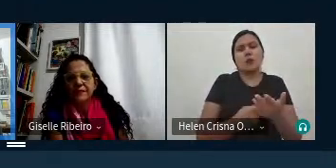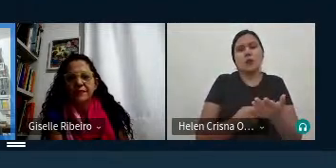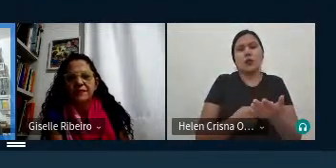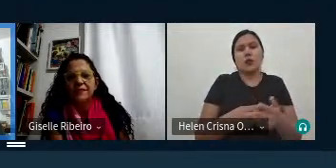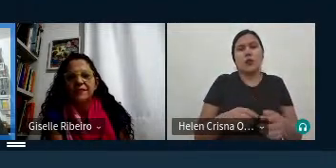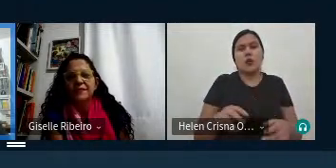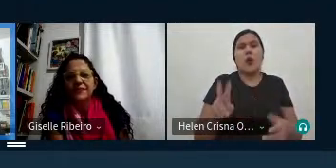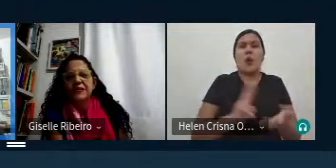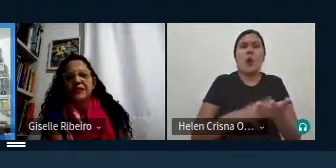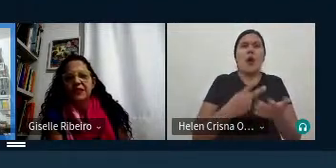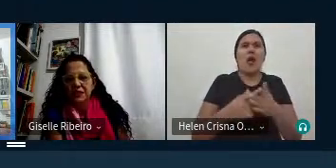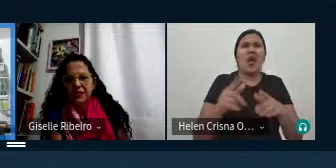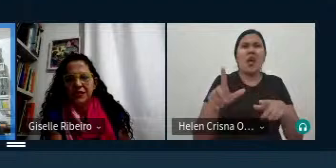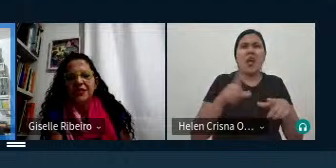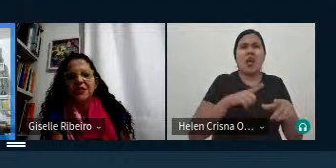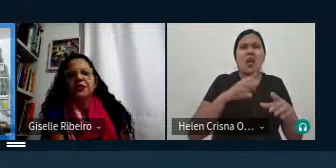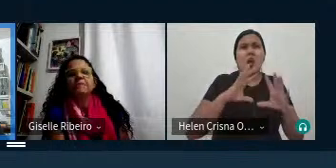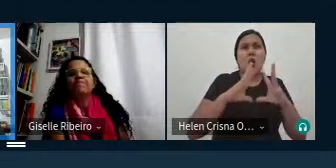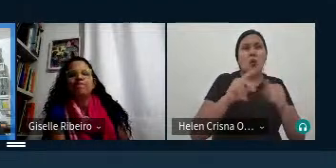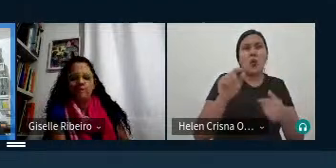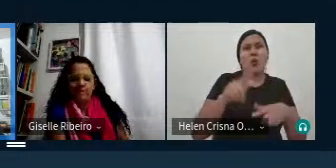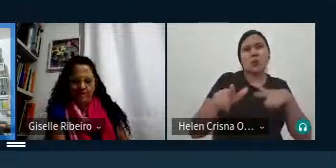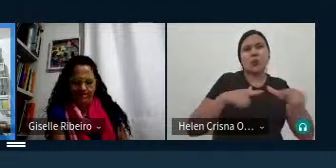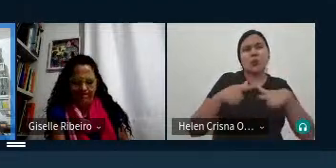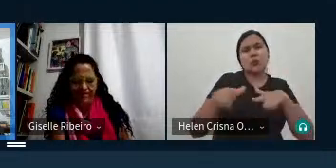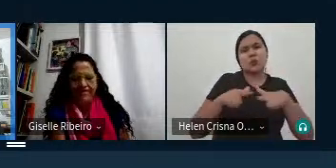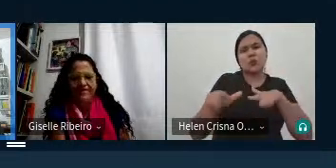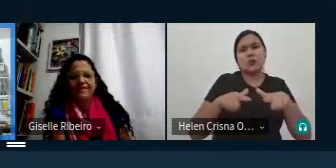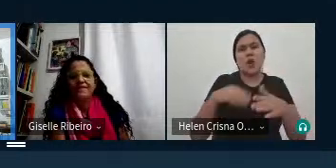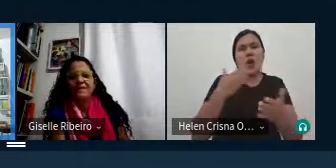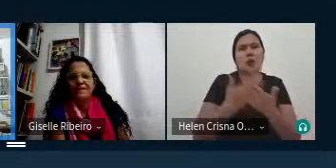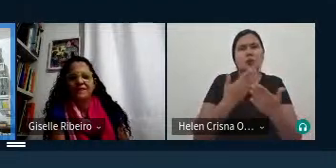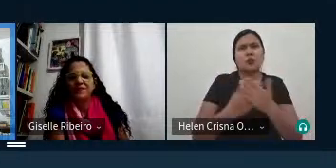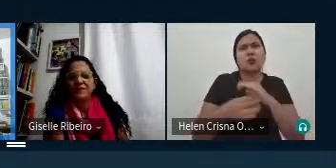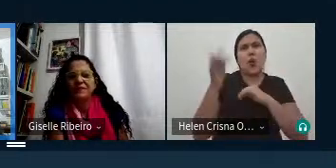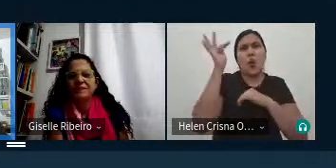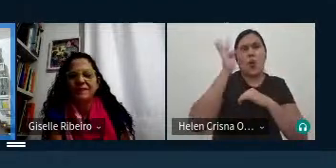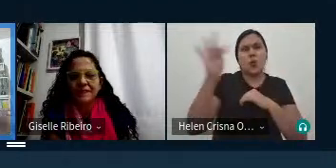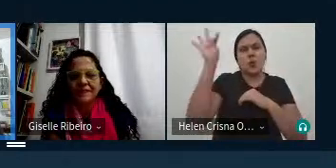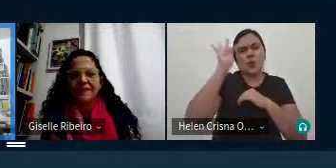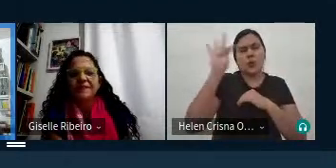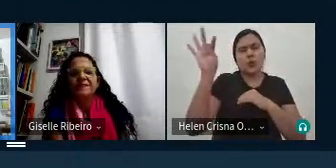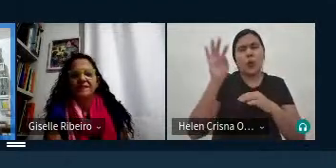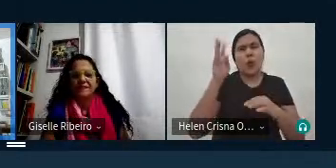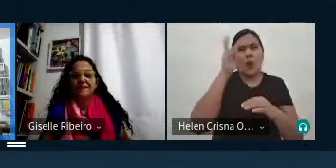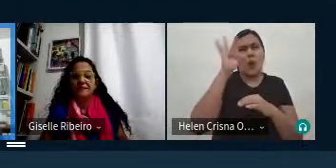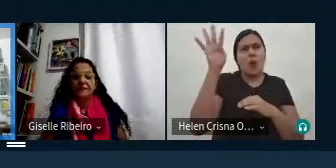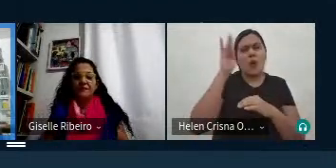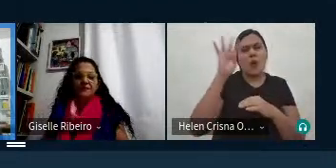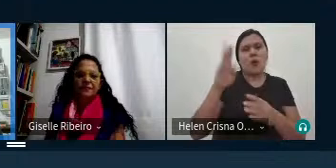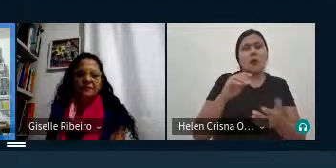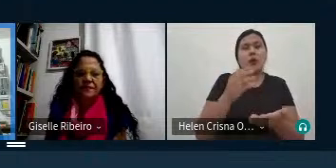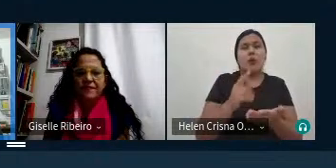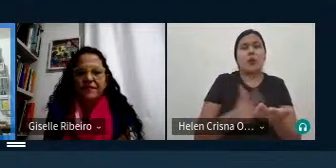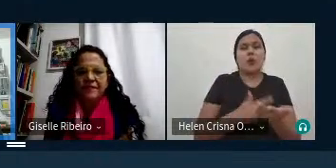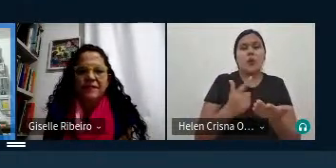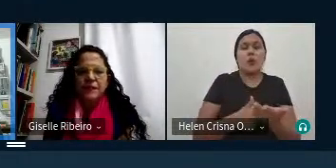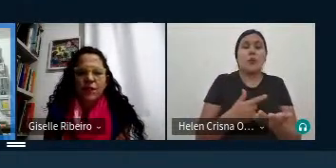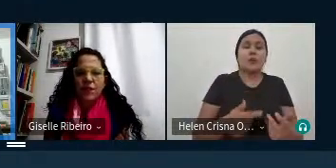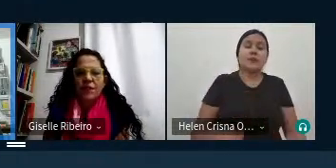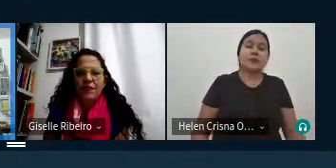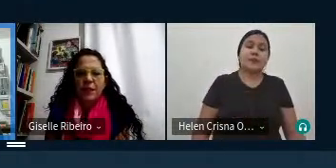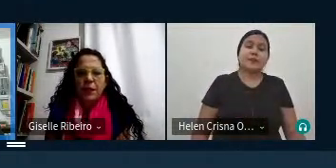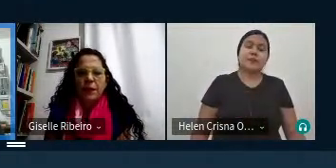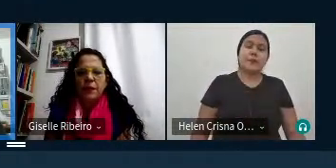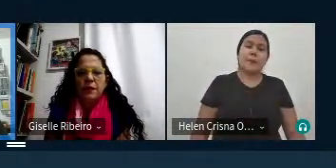trabalho todo esse estudo esse arcabouço teórico e reflexivo sobre a obra então